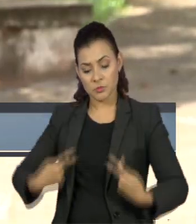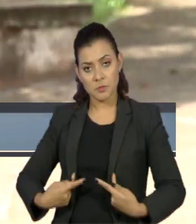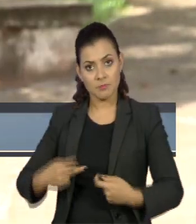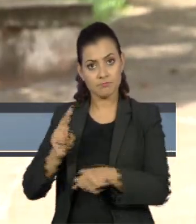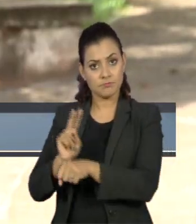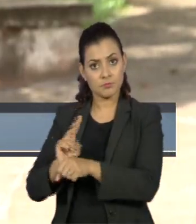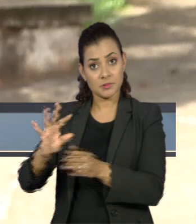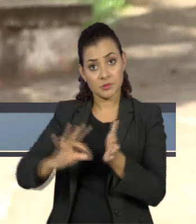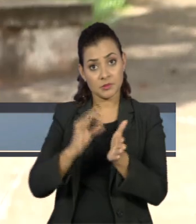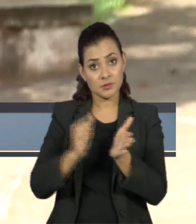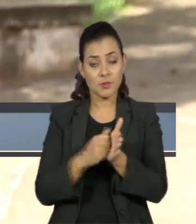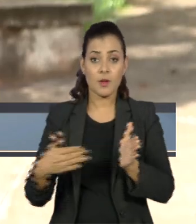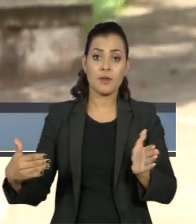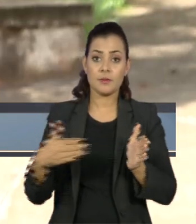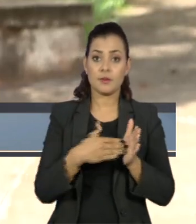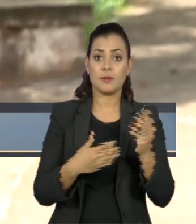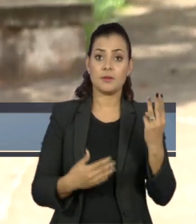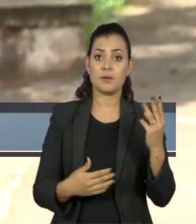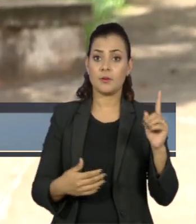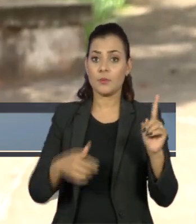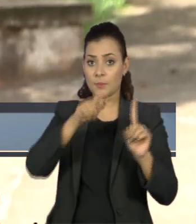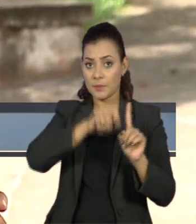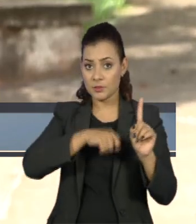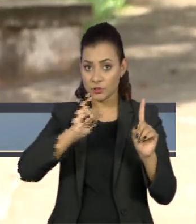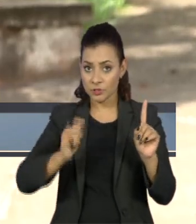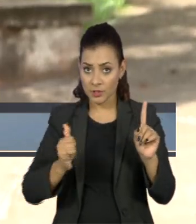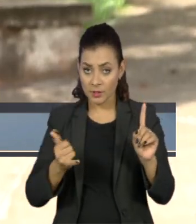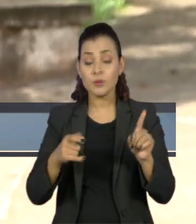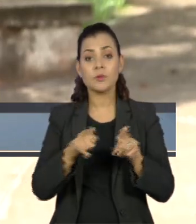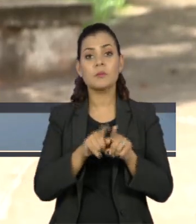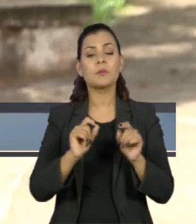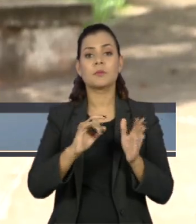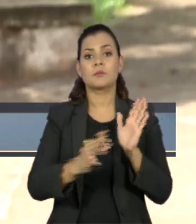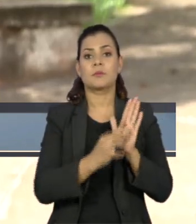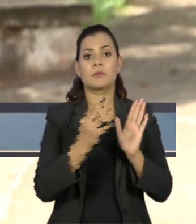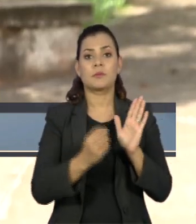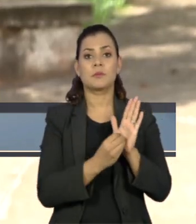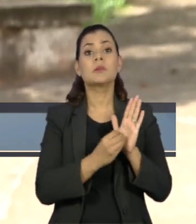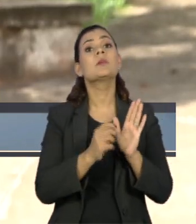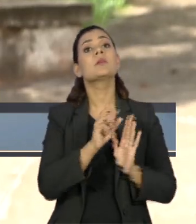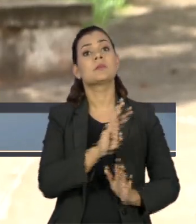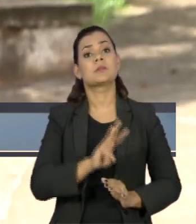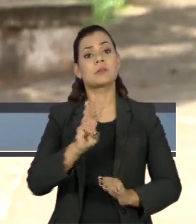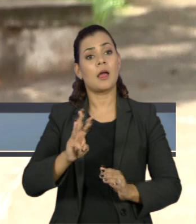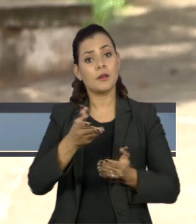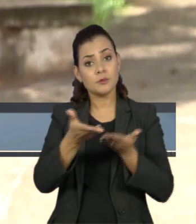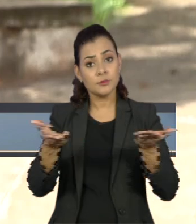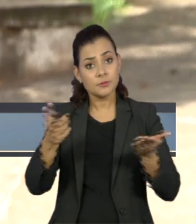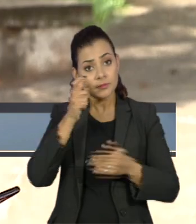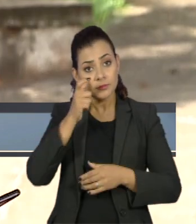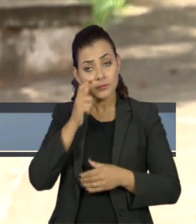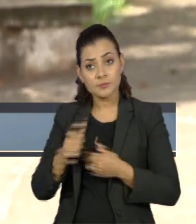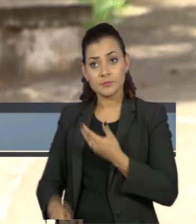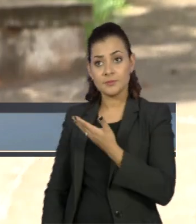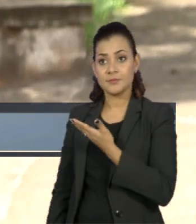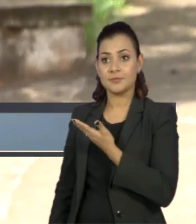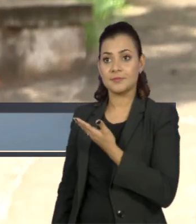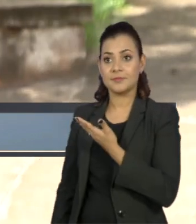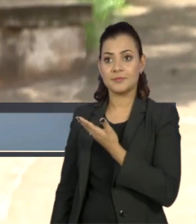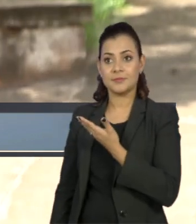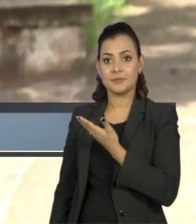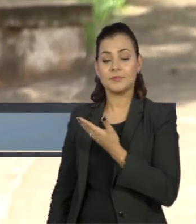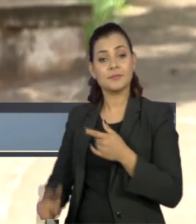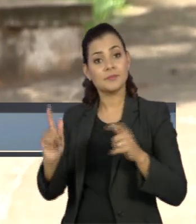As inscrições vão até o dia 31 de janeiro e devem ser feitas pelo site que aparece aí na sua tela. Podem participar os